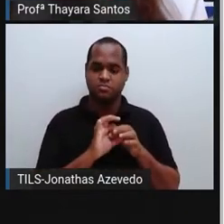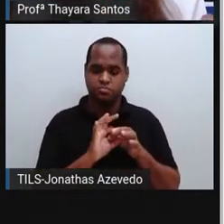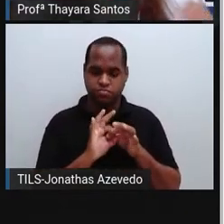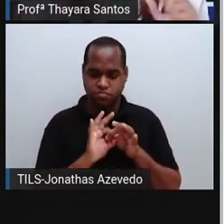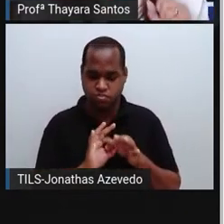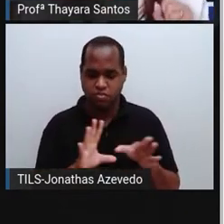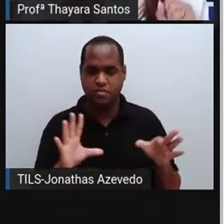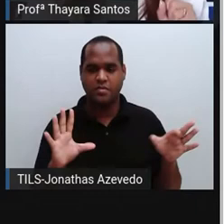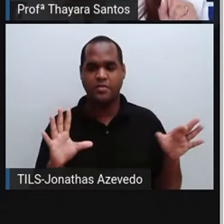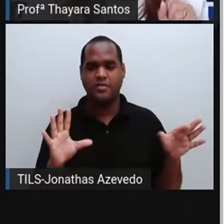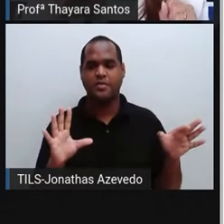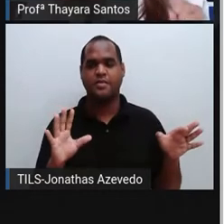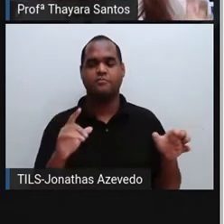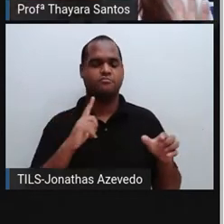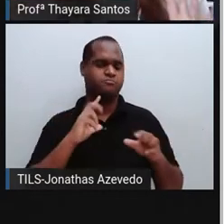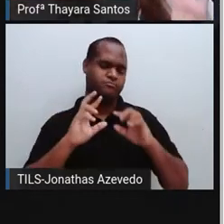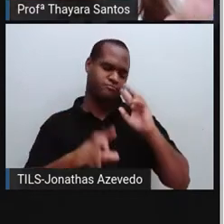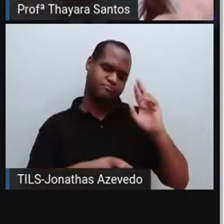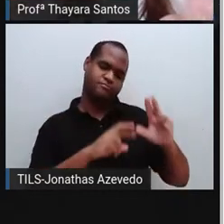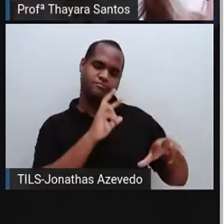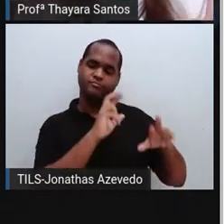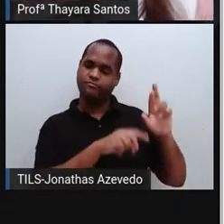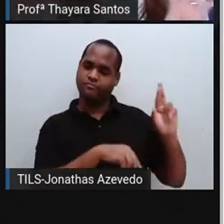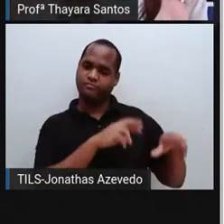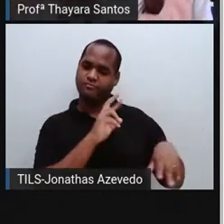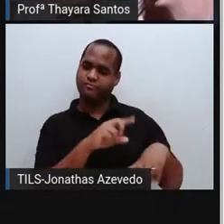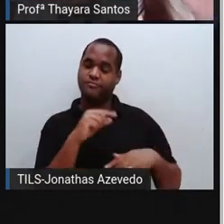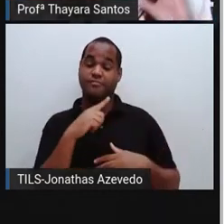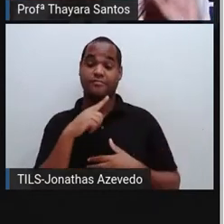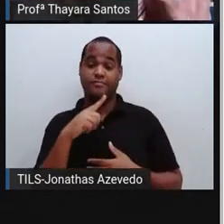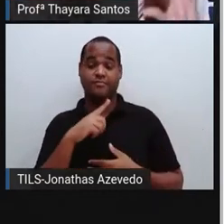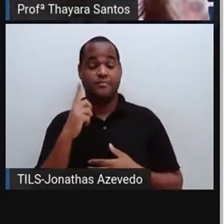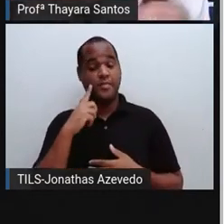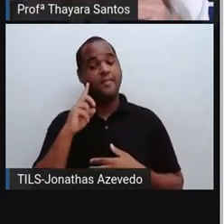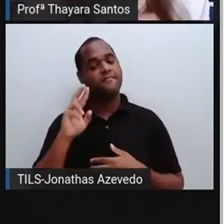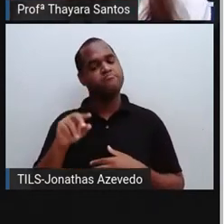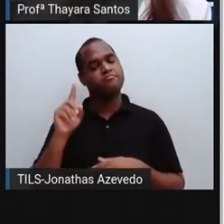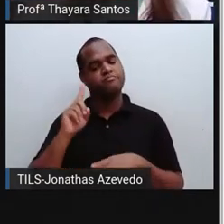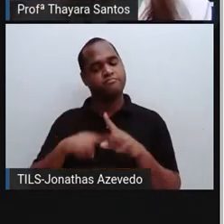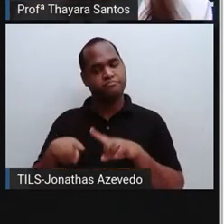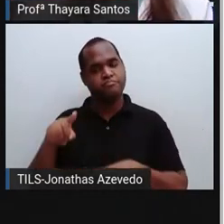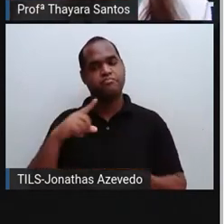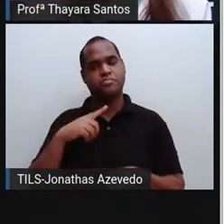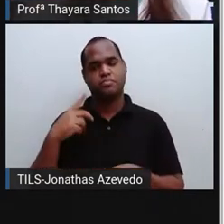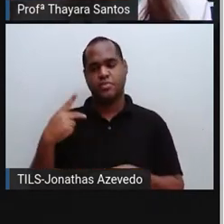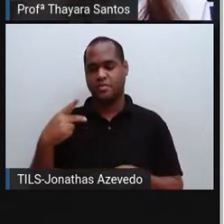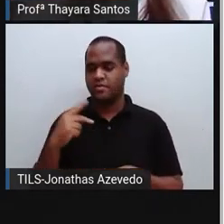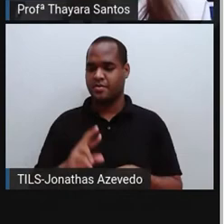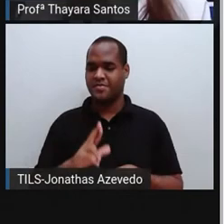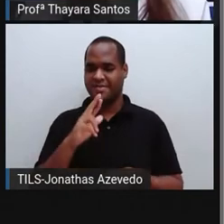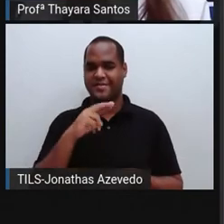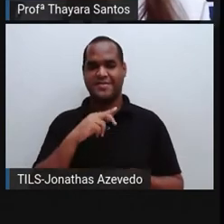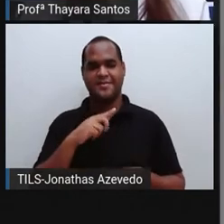lá e contrai essa bexiga. Então, sempre então aí um está regulando a ação do outro.